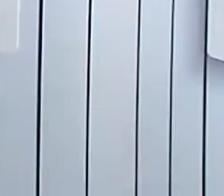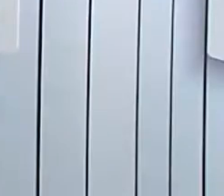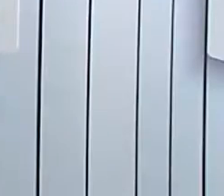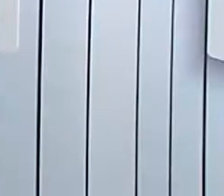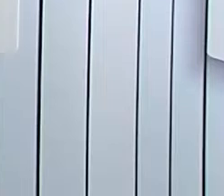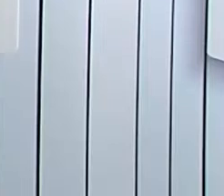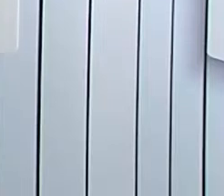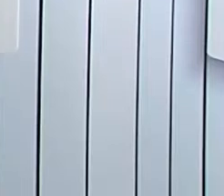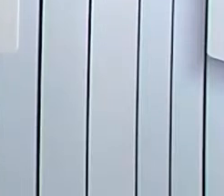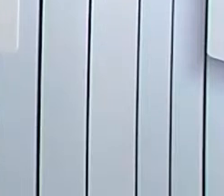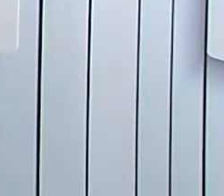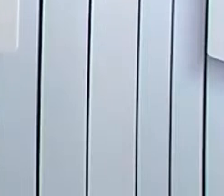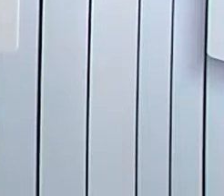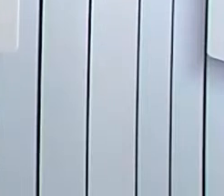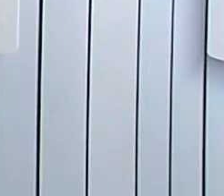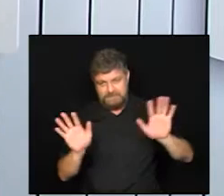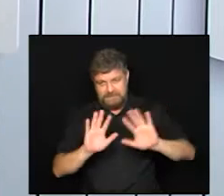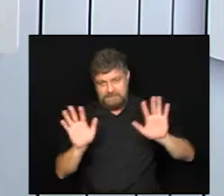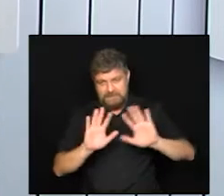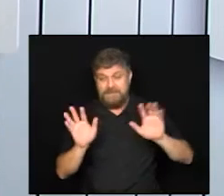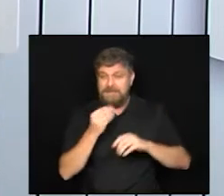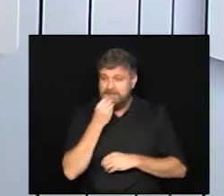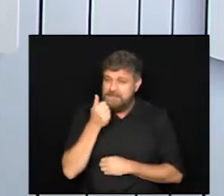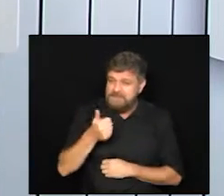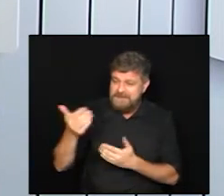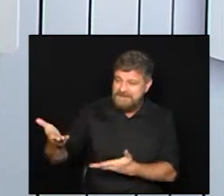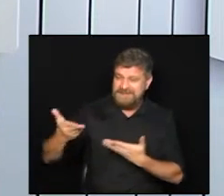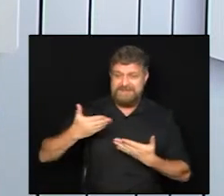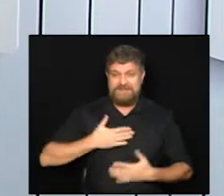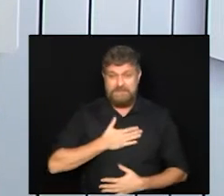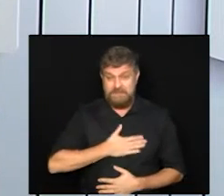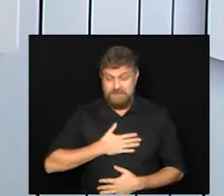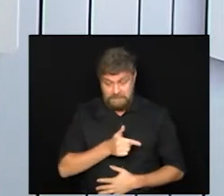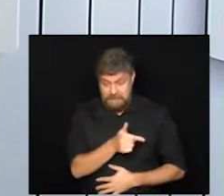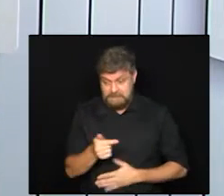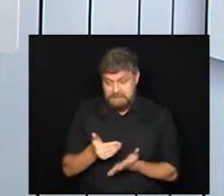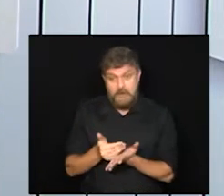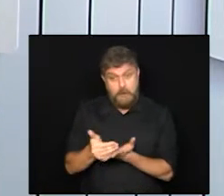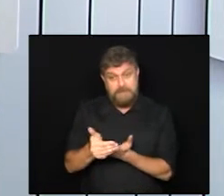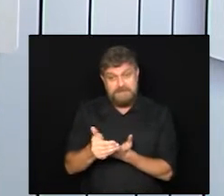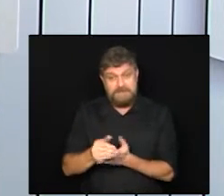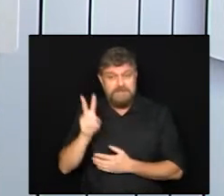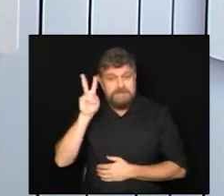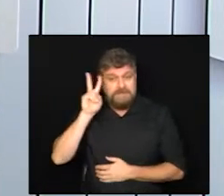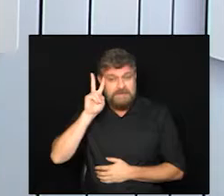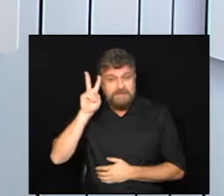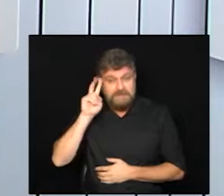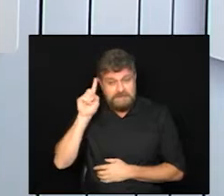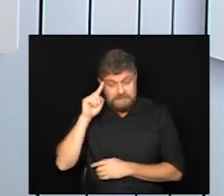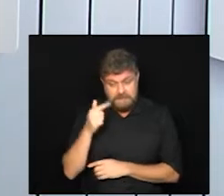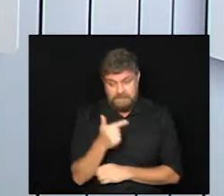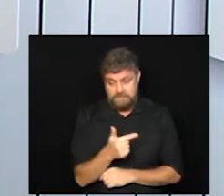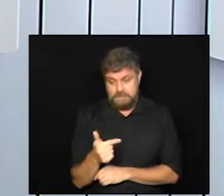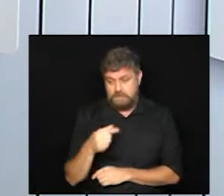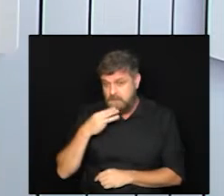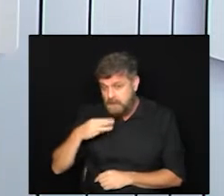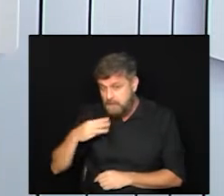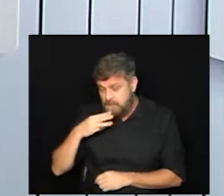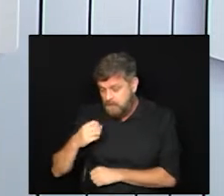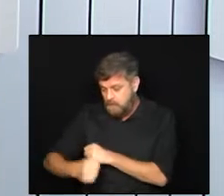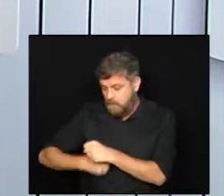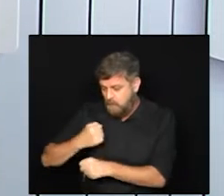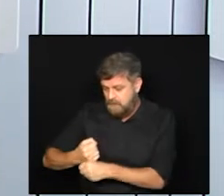Olá, seja bem-vinda, seja bem-vindo, semana começando segunda-feira, 22 de março de